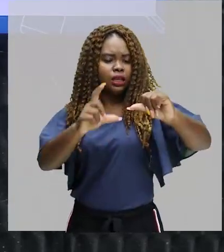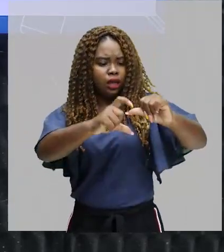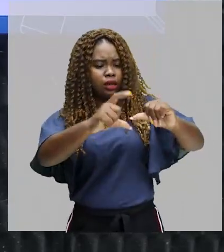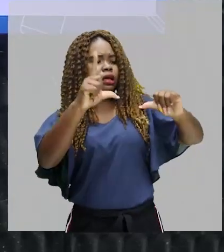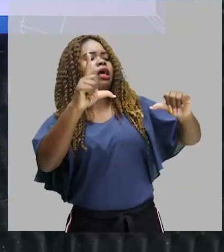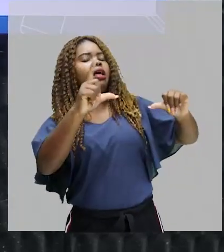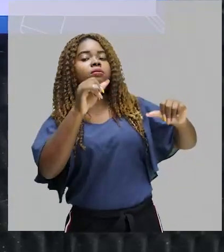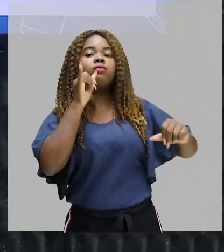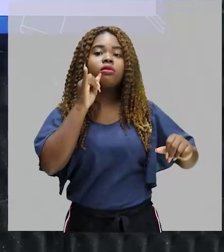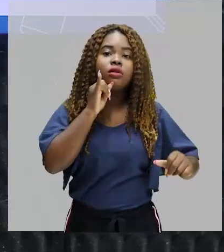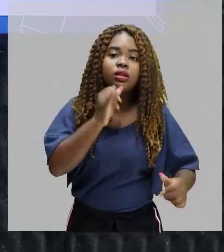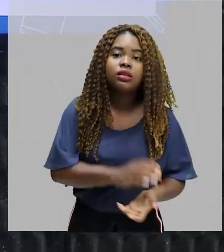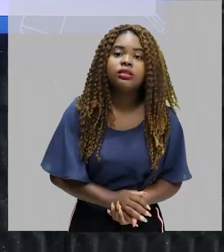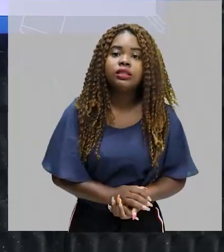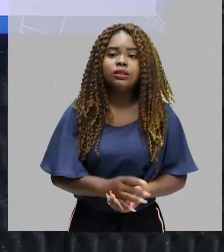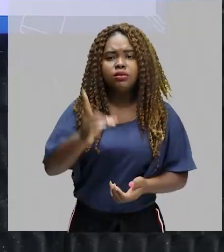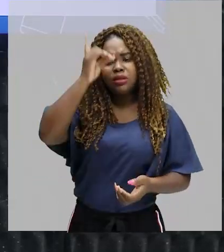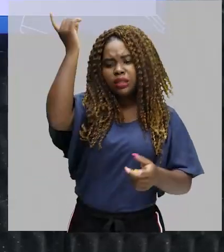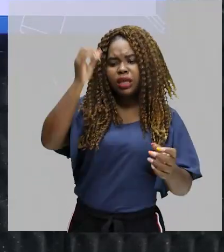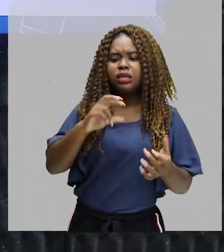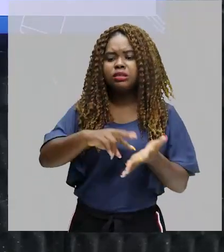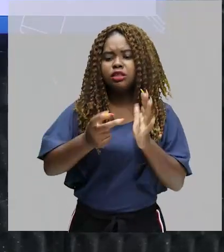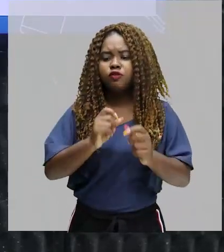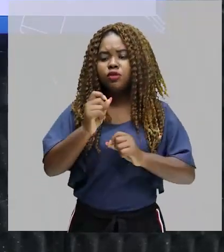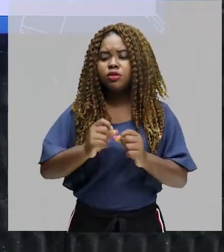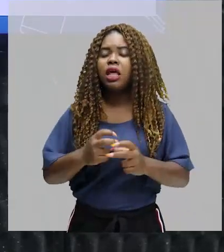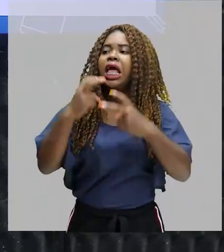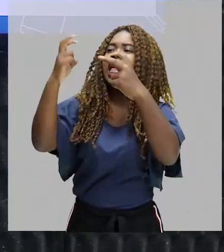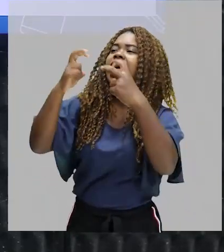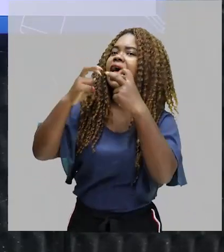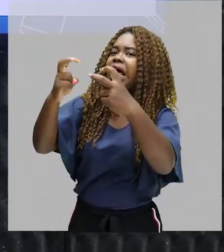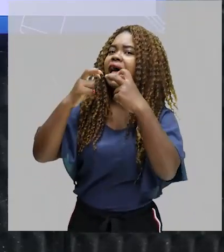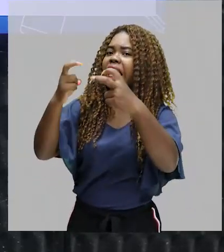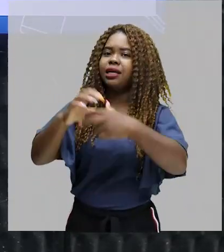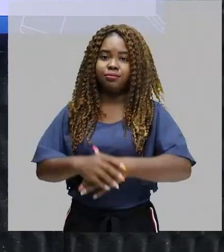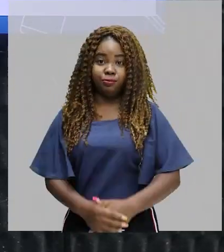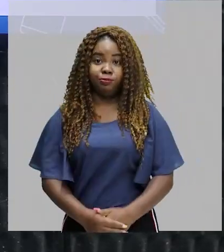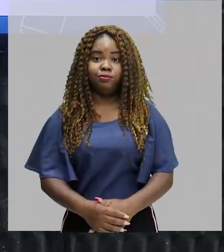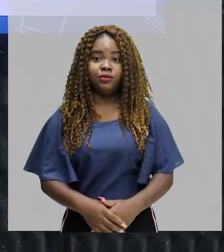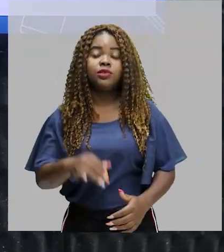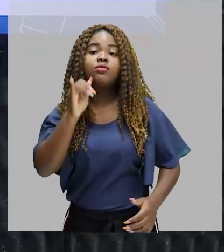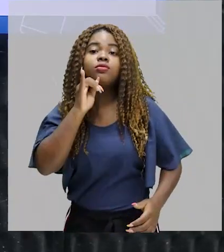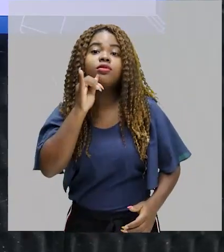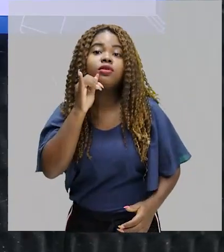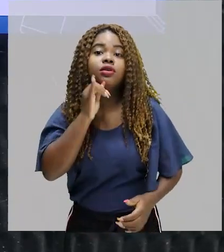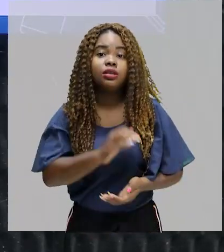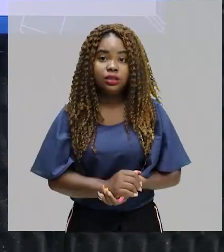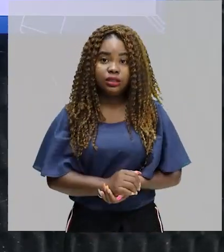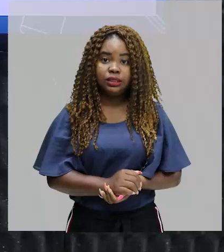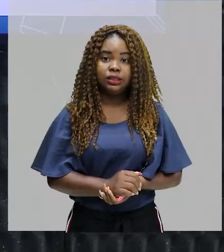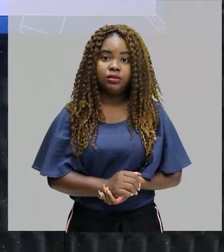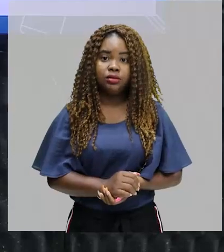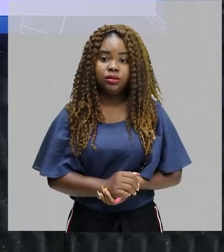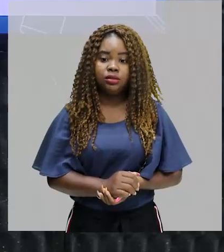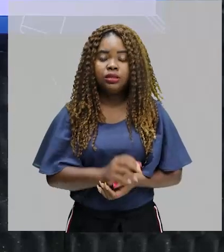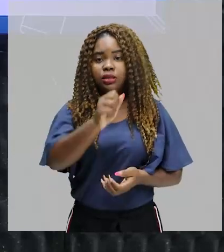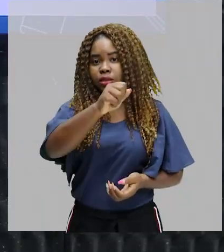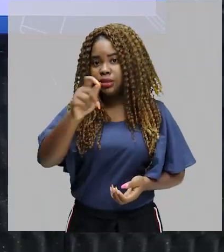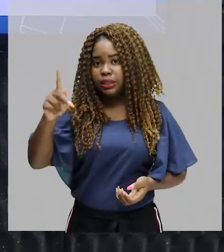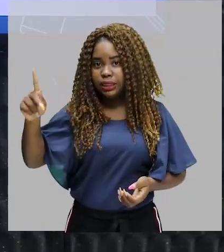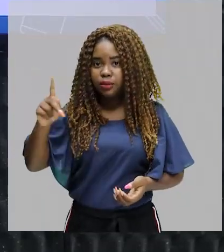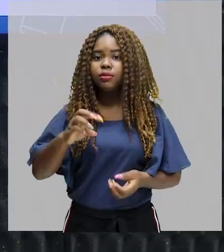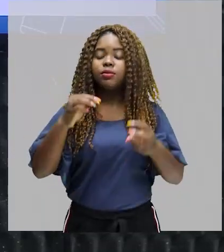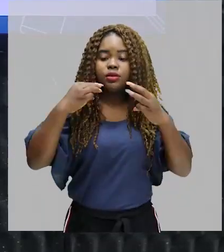a pessoa. Então, se você vai mandar uma mensagem num aplicativo de mensagens, por exemplo, e essa mensagem é mais formal,